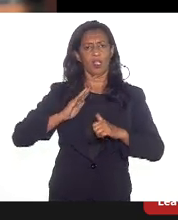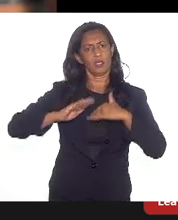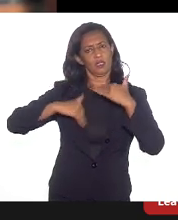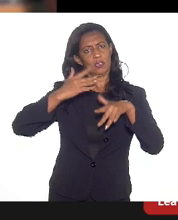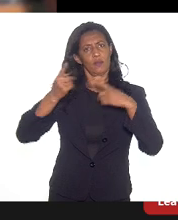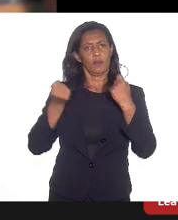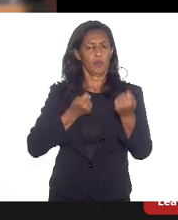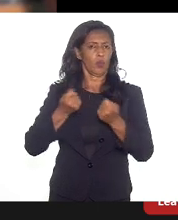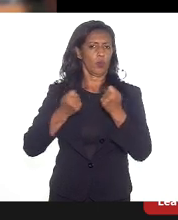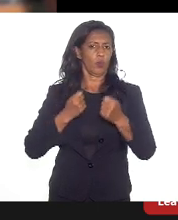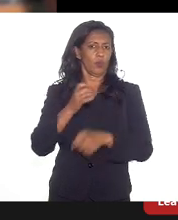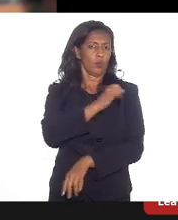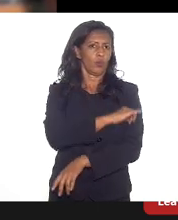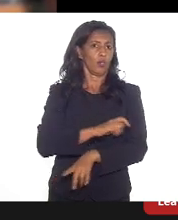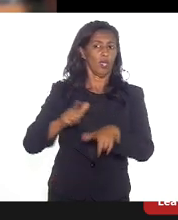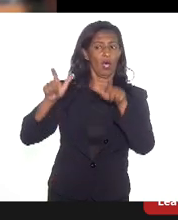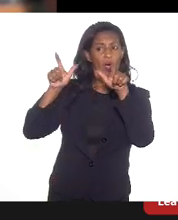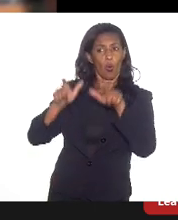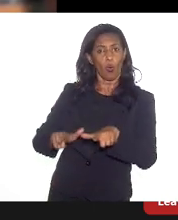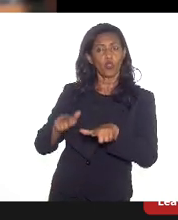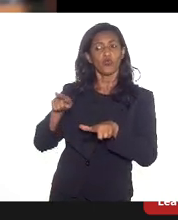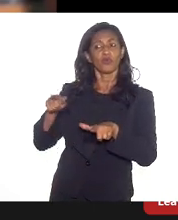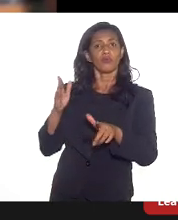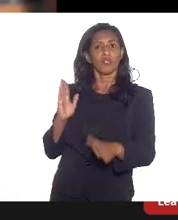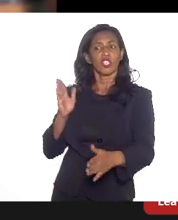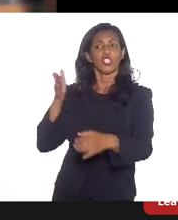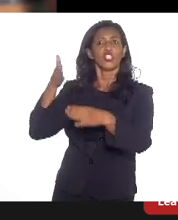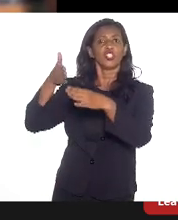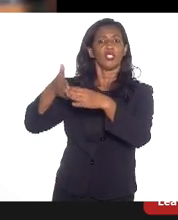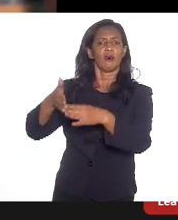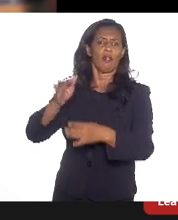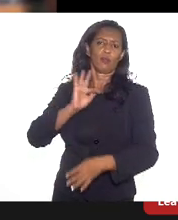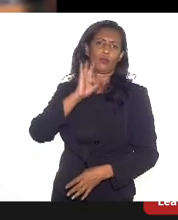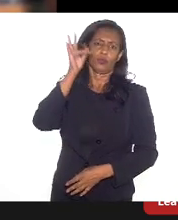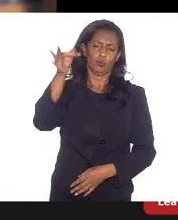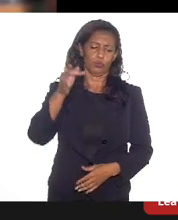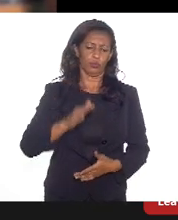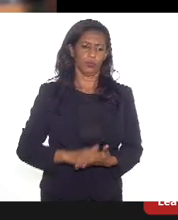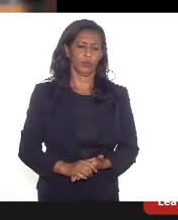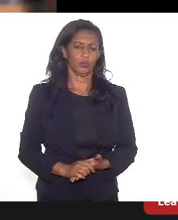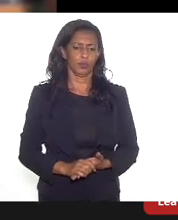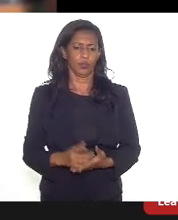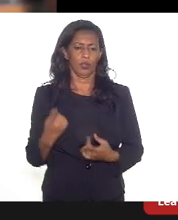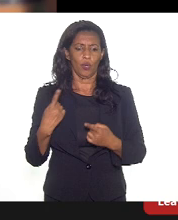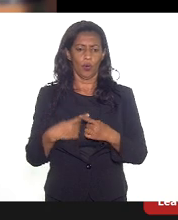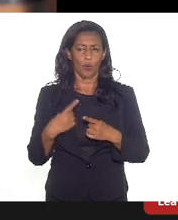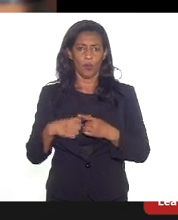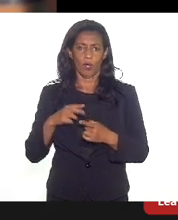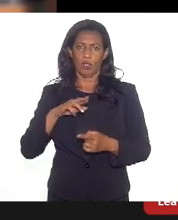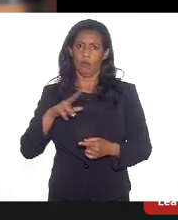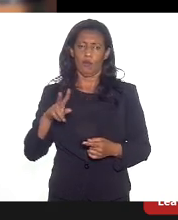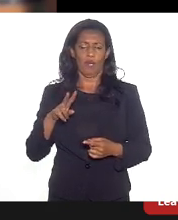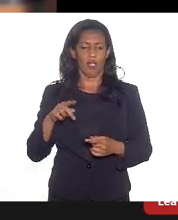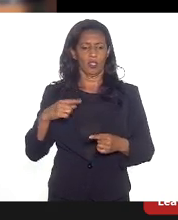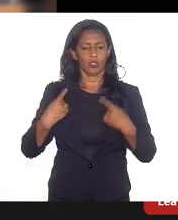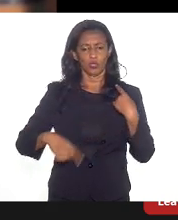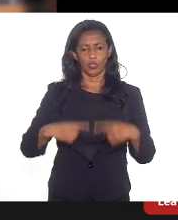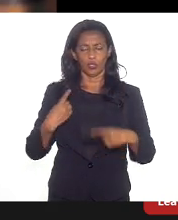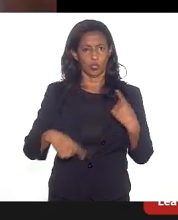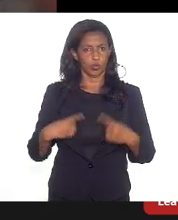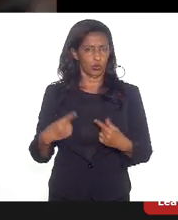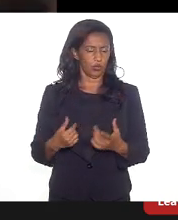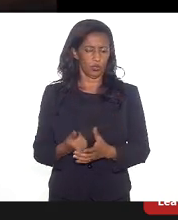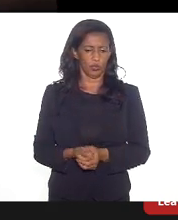nós temos que ver aonde nós queremos chegar no futuro, porque não se vai discutir como eu estava escutando, aí com todo o